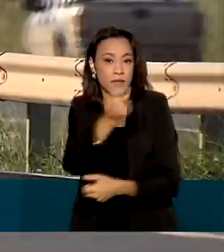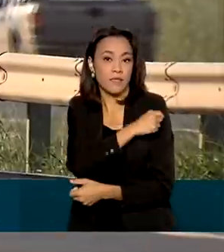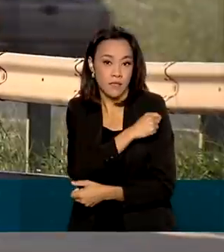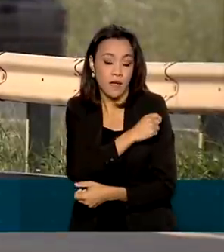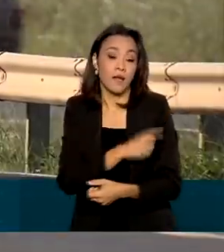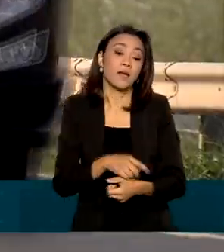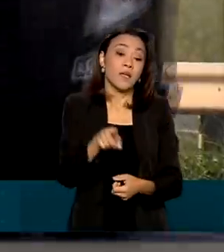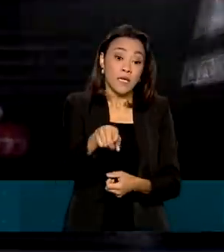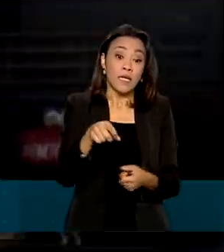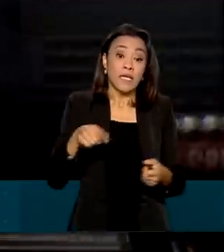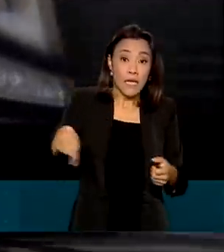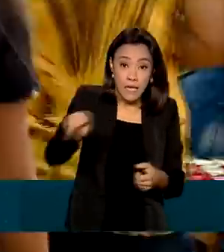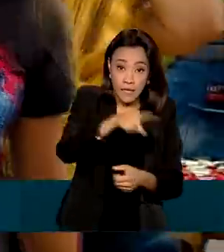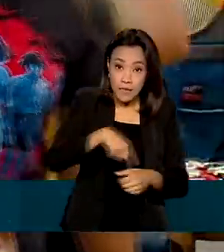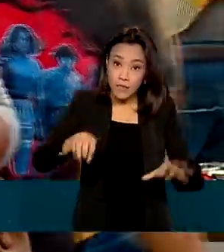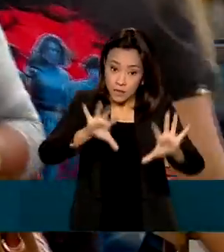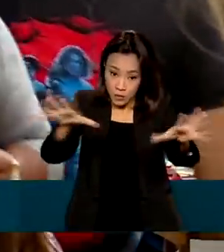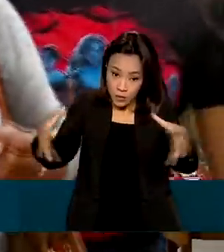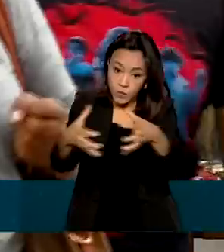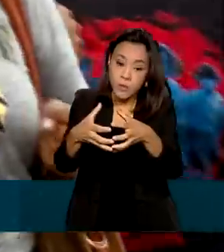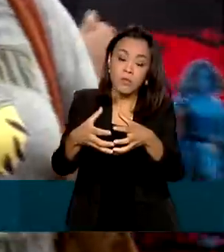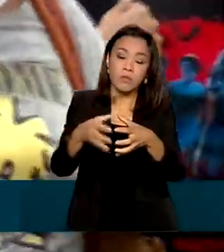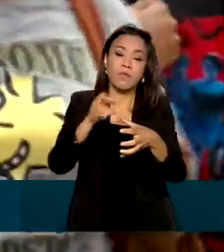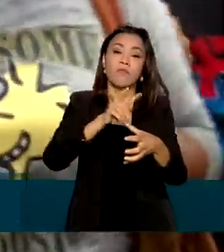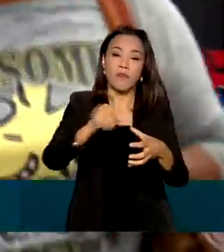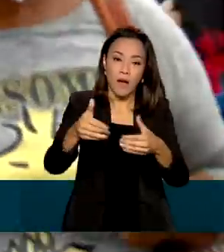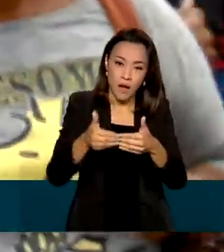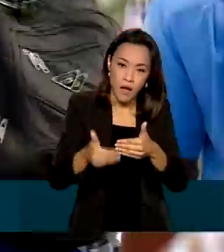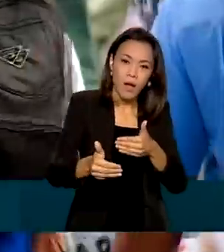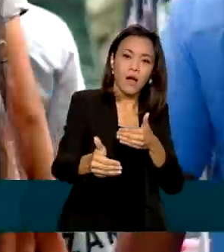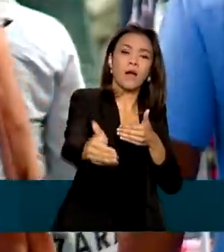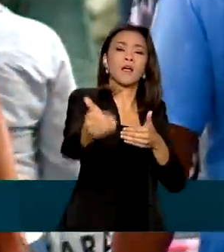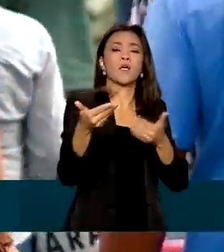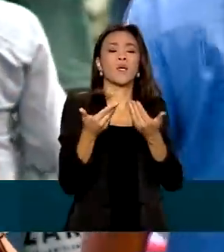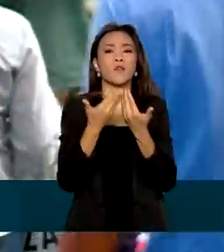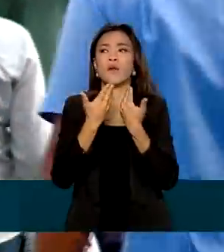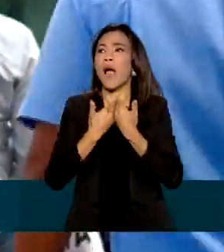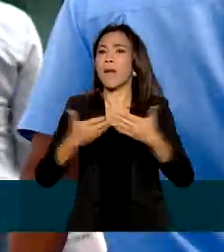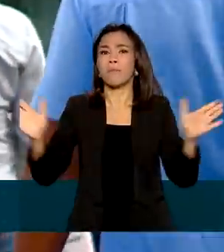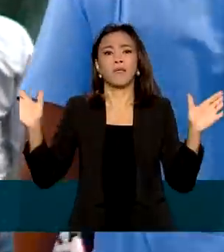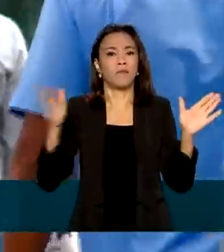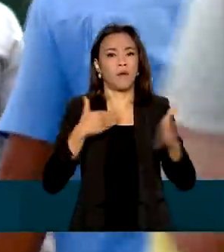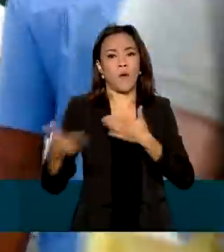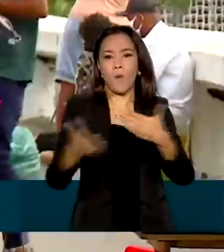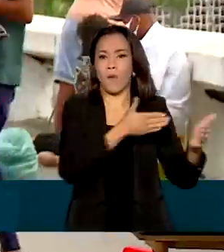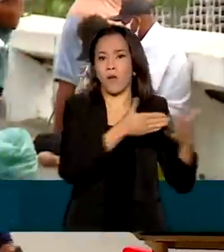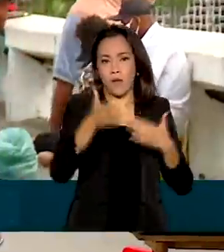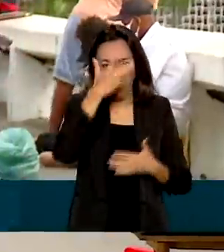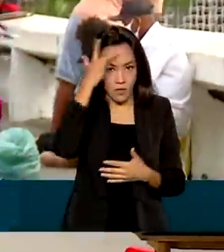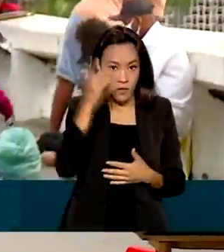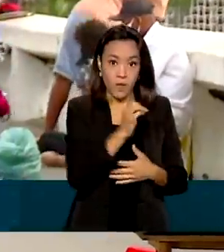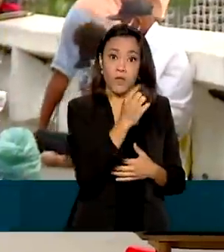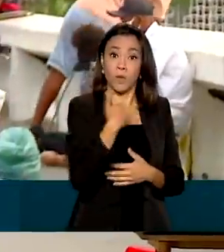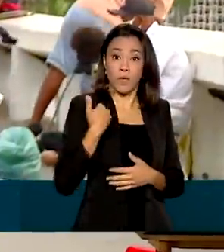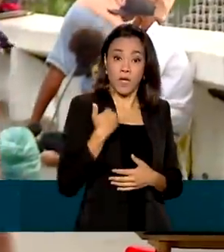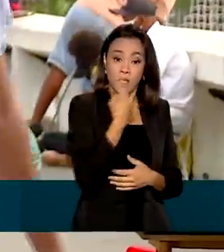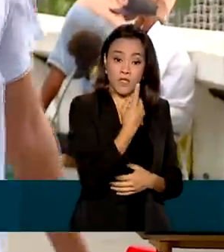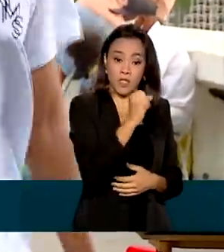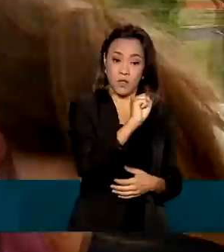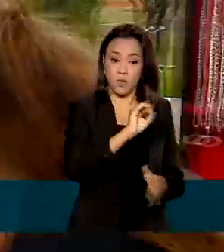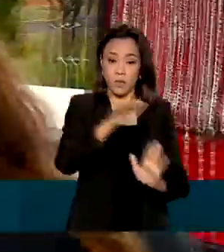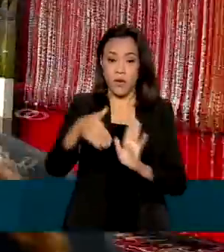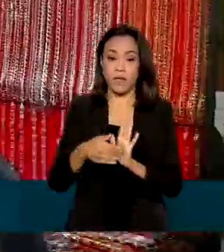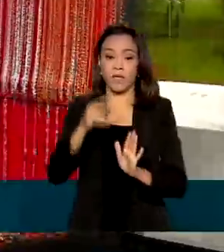esse público prioritário poderão dar início à imunização da população geral, com idade entre 18 e 59